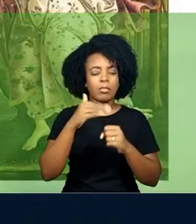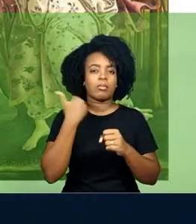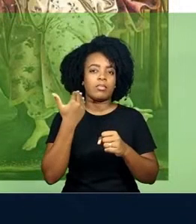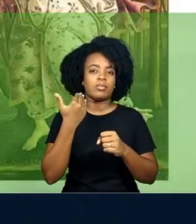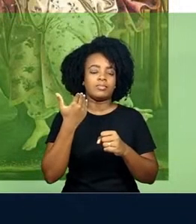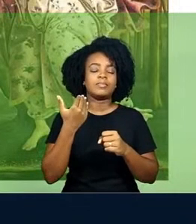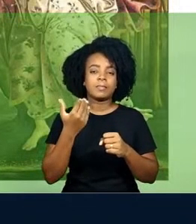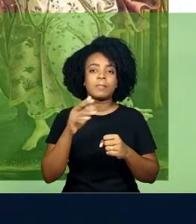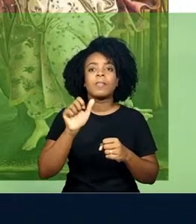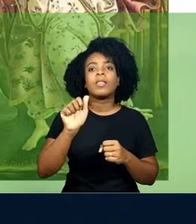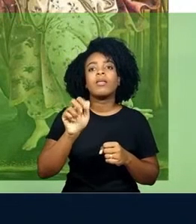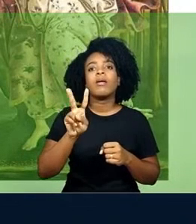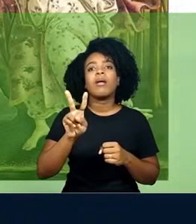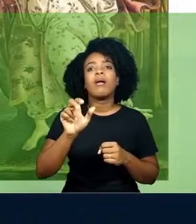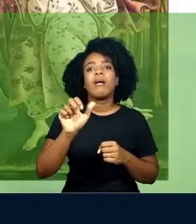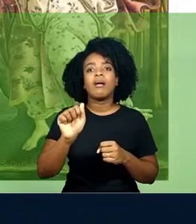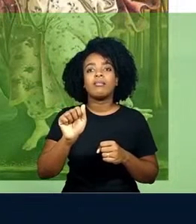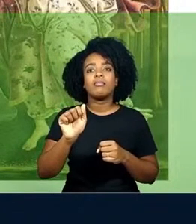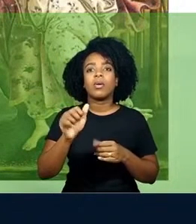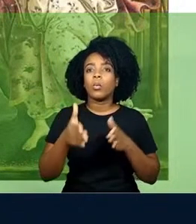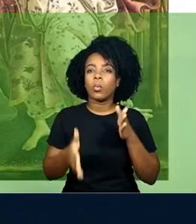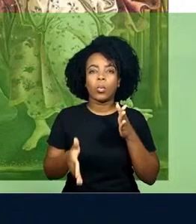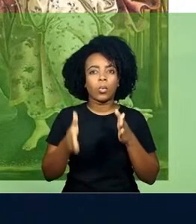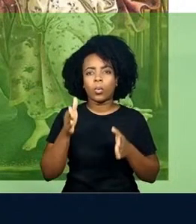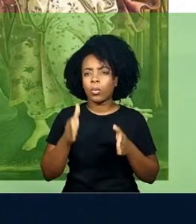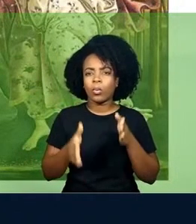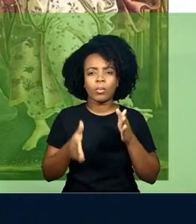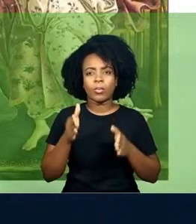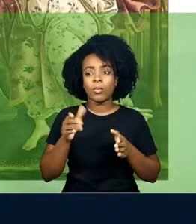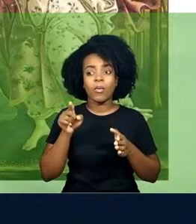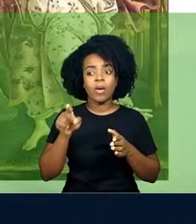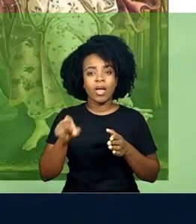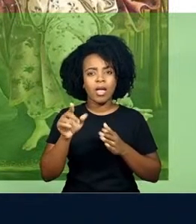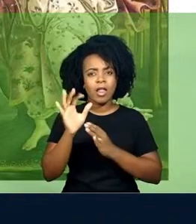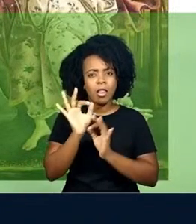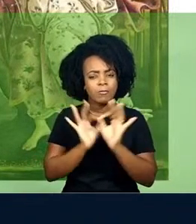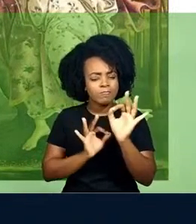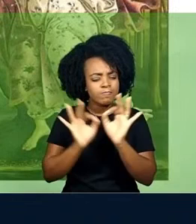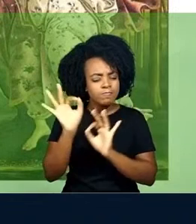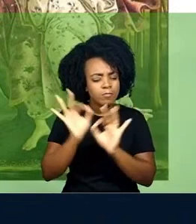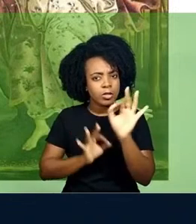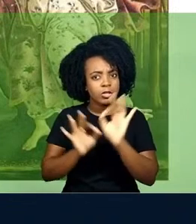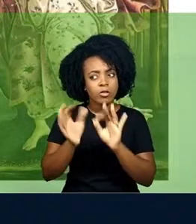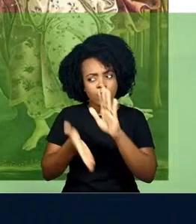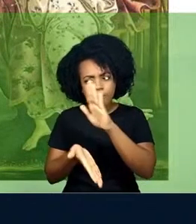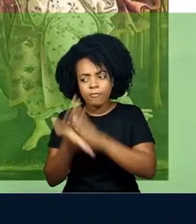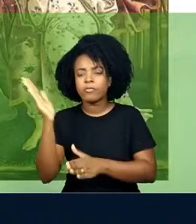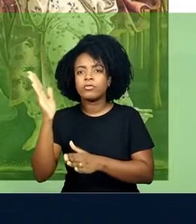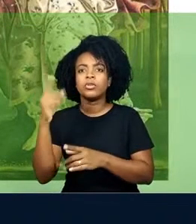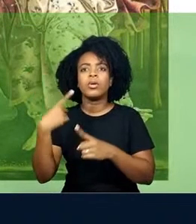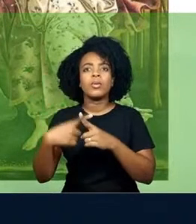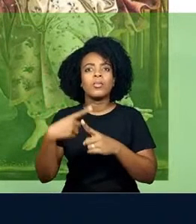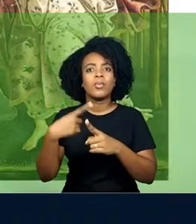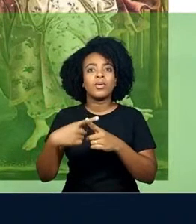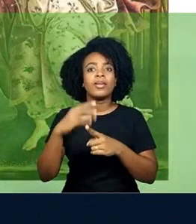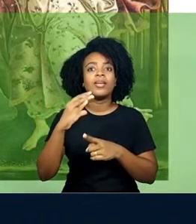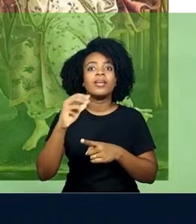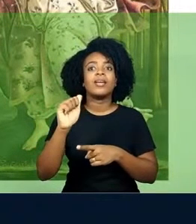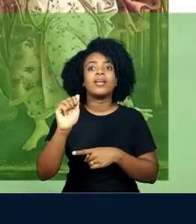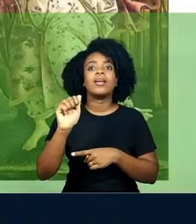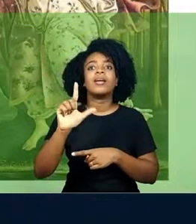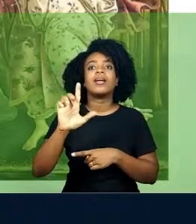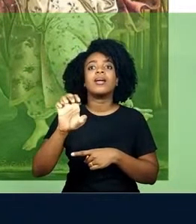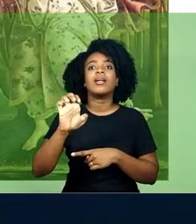que o temam. Ava passa a planejar fugir quando descobre que Caleb está lá para